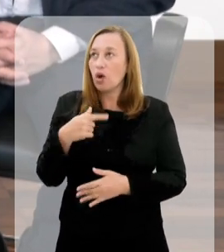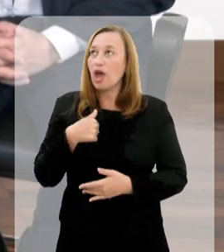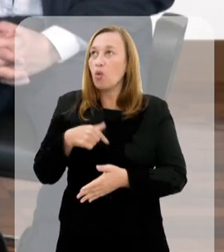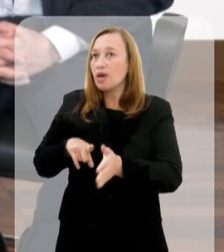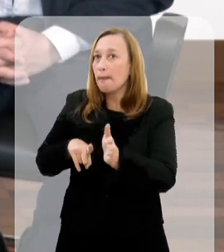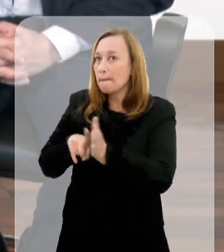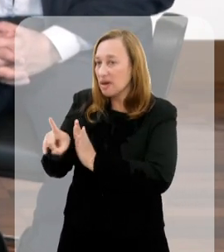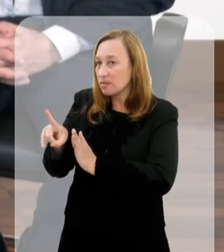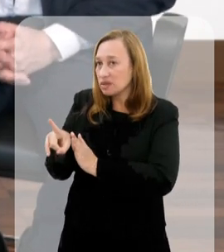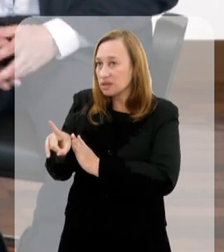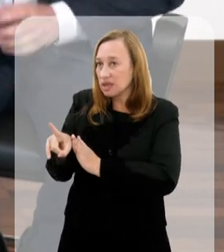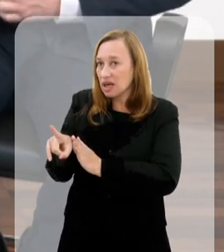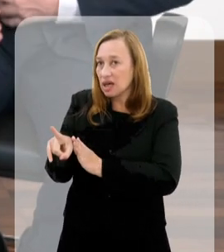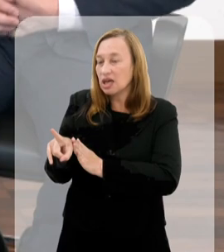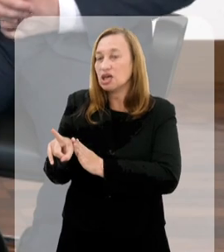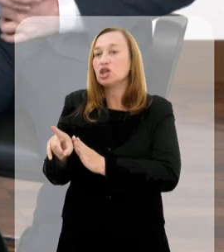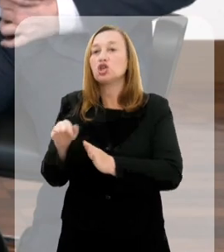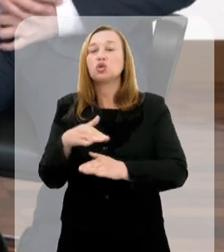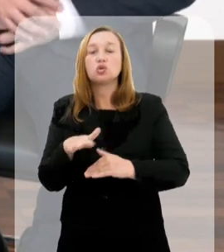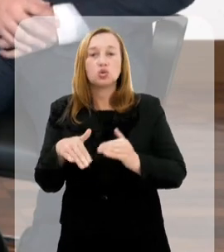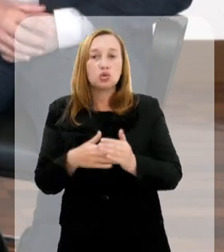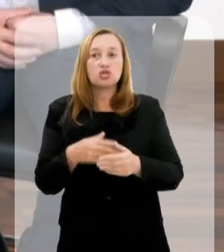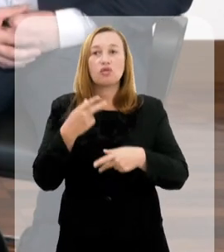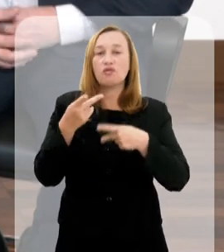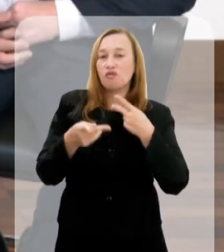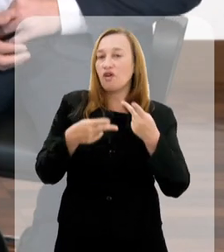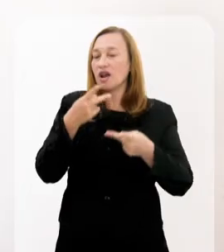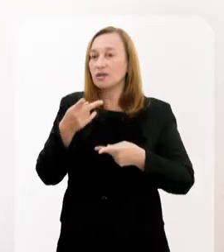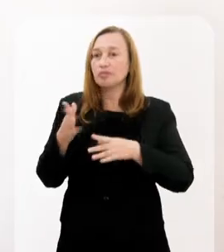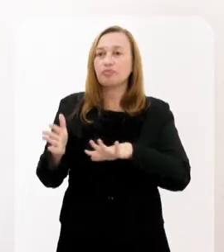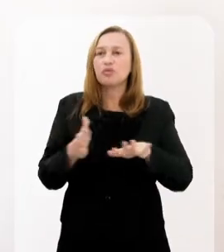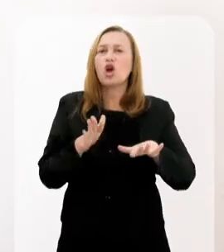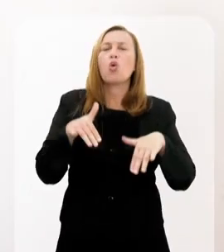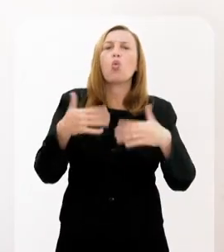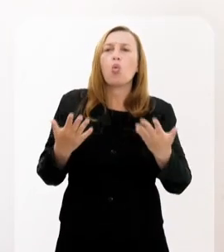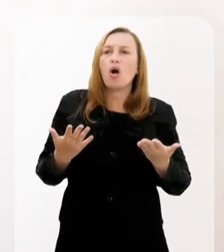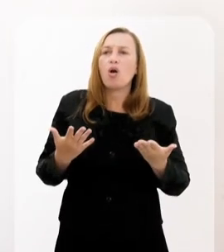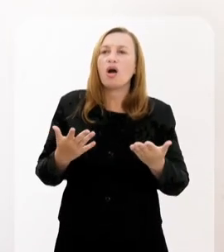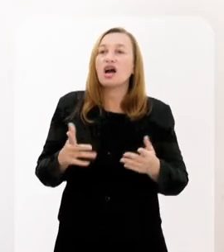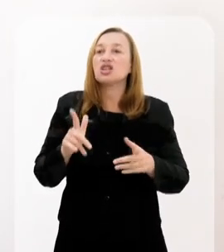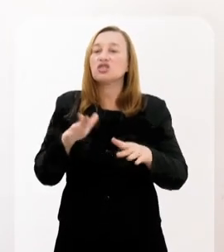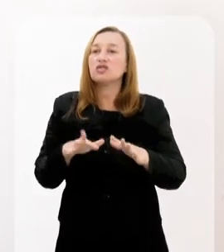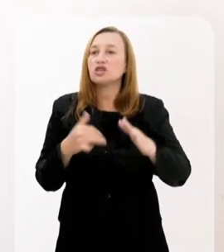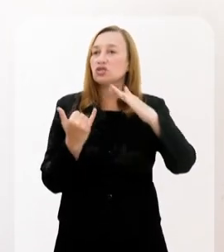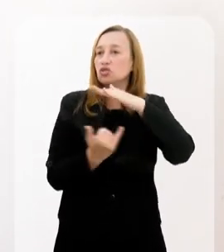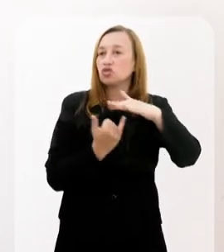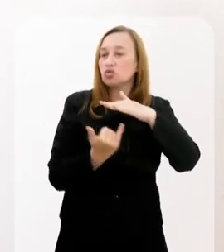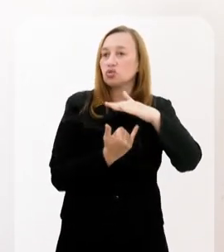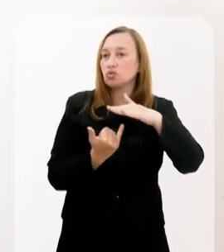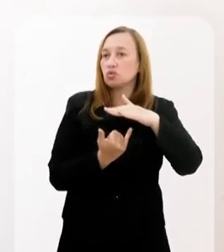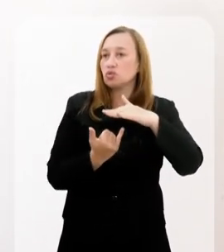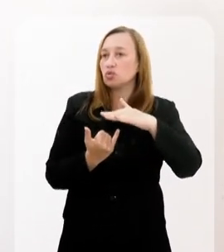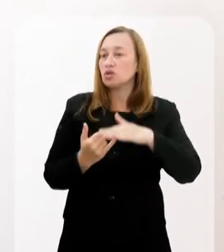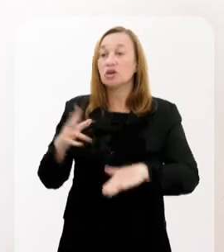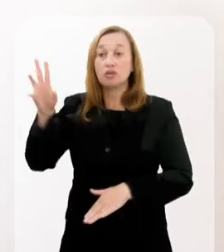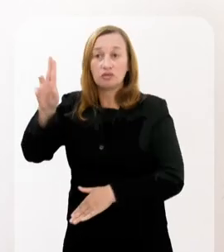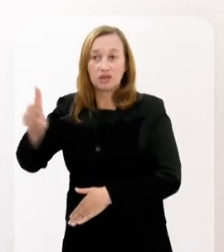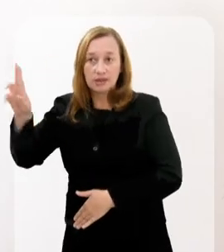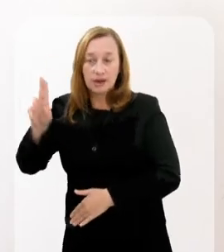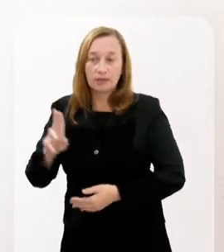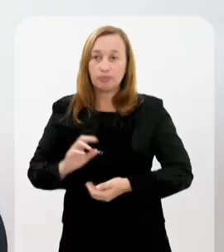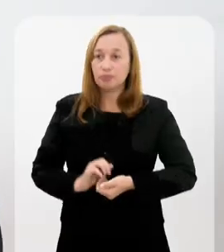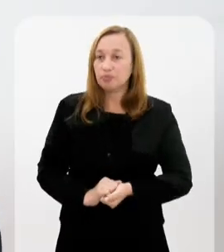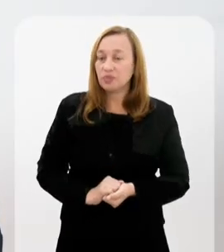realmente eu vinha perguntar, porque é uma coisa que todos estão falando. Qual é a diferença do Instituto para uma faculdade?